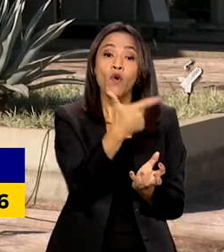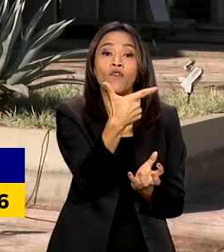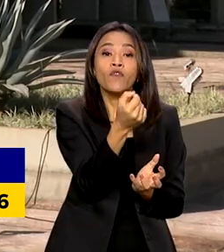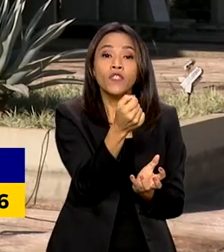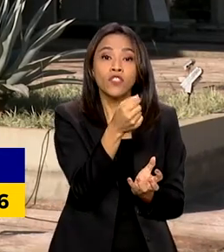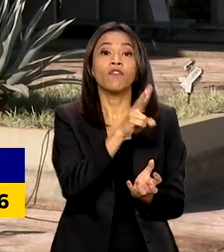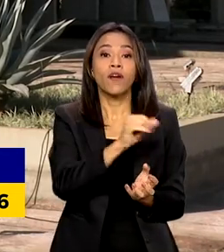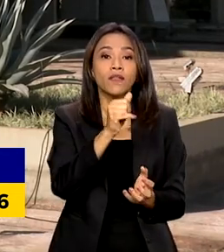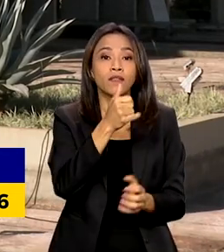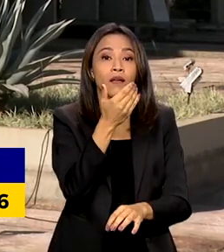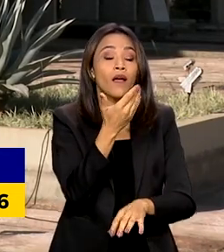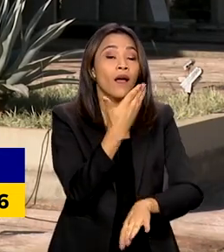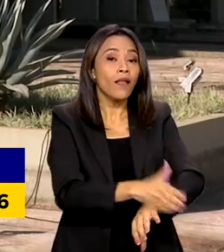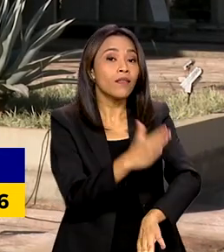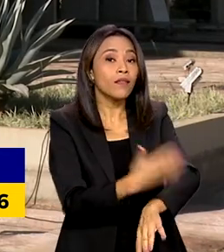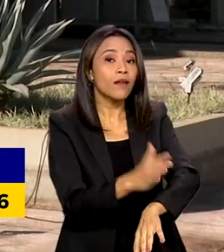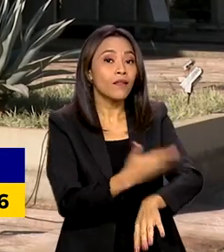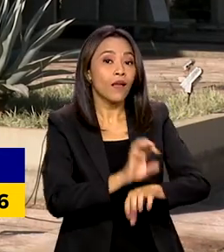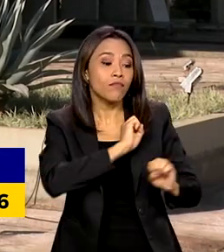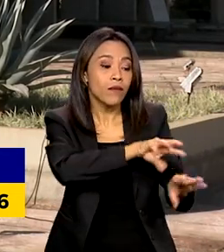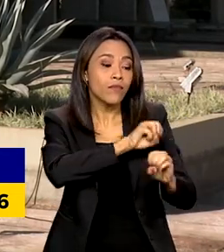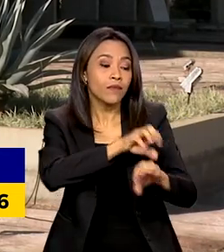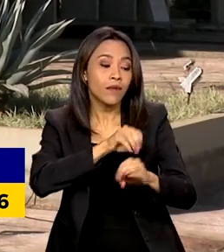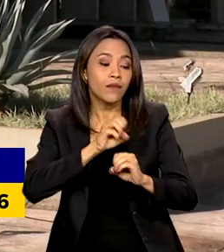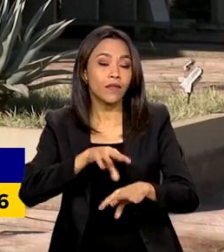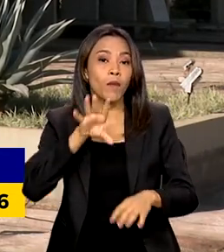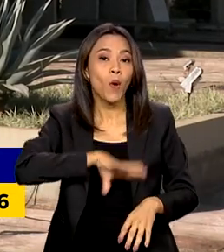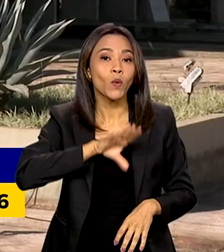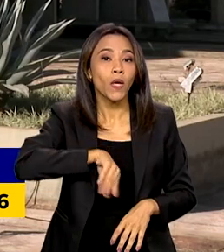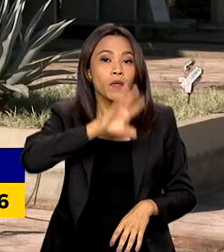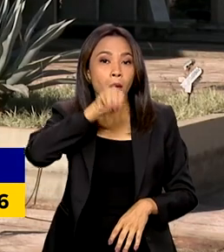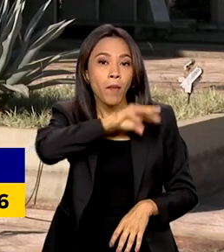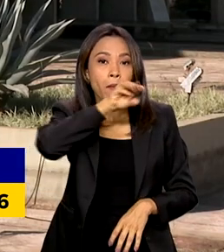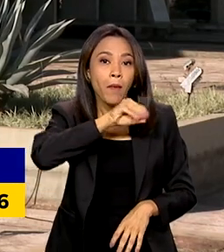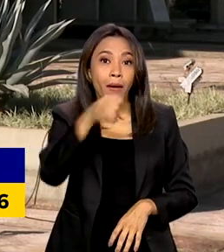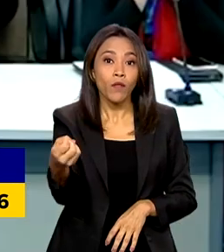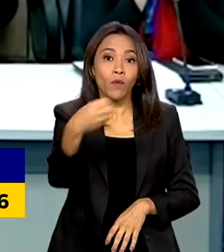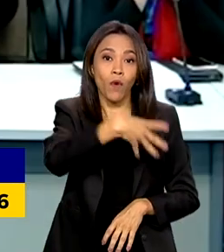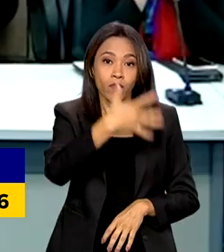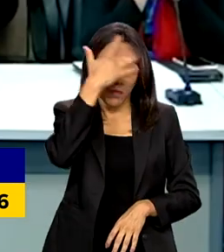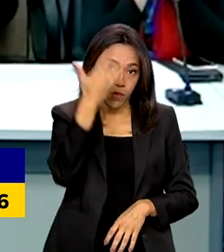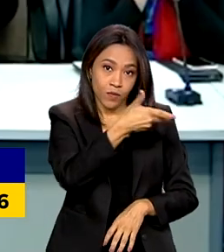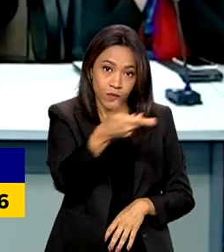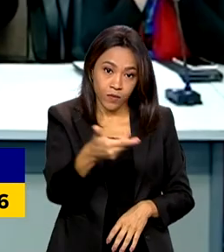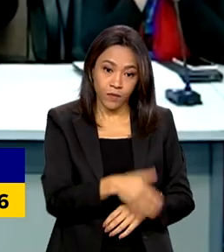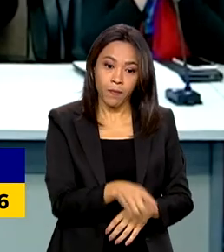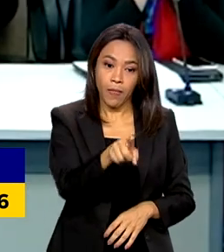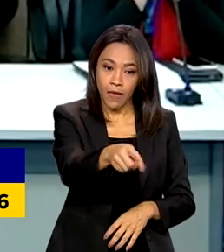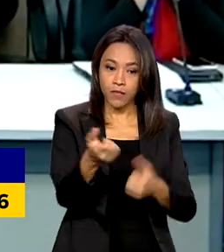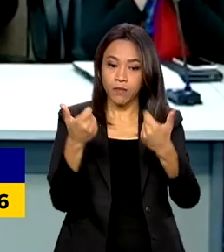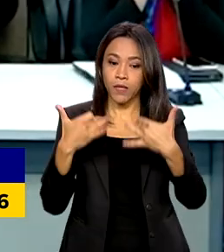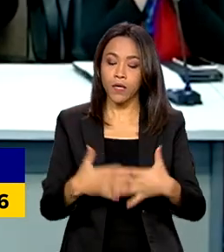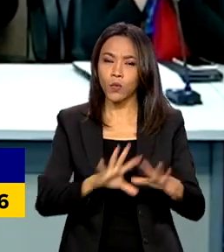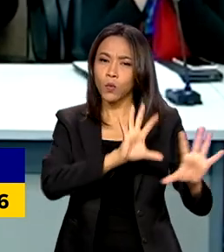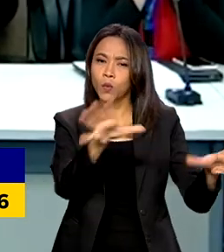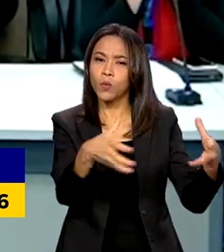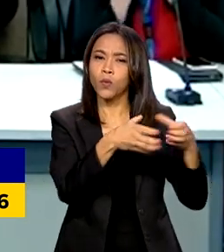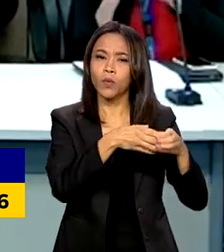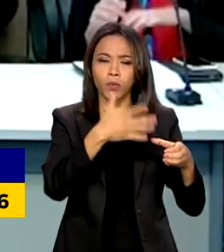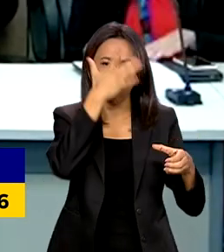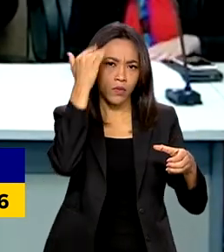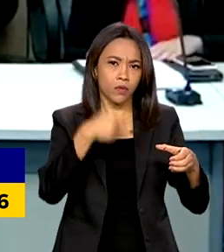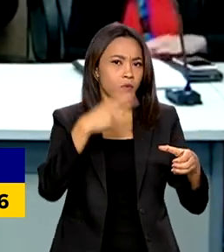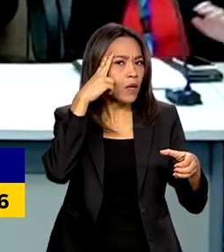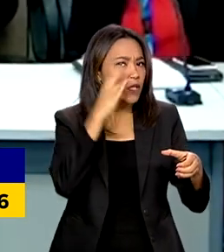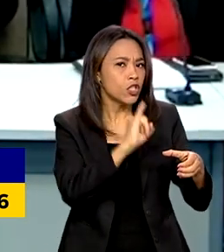capacitados para ensinar a língua portuguesa para novos imigrantes. Um grupo de pessoas haitianas que tem